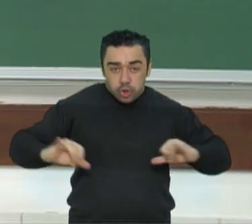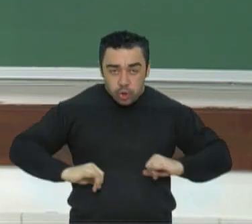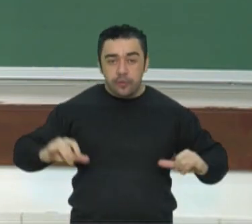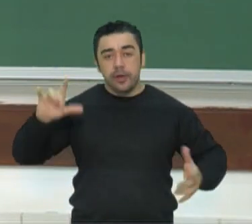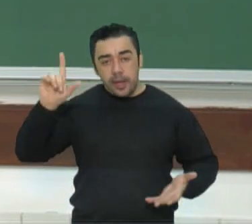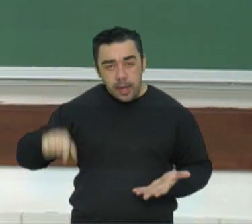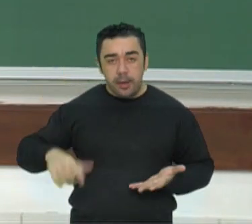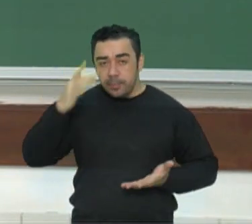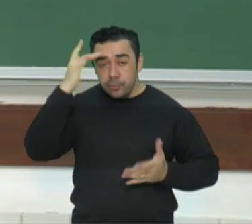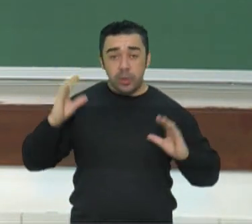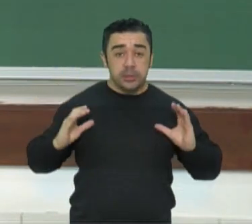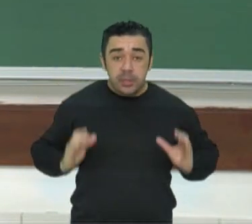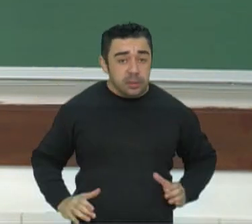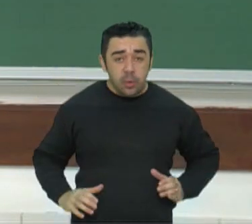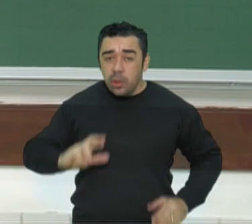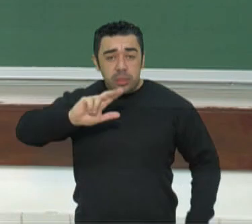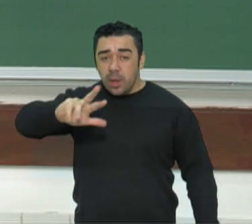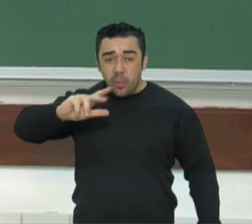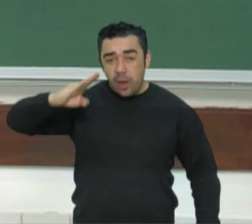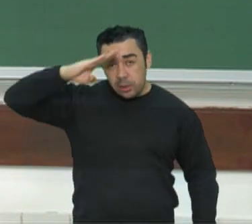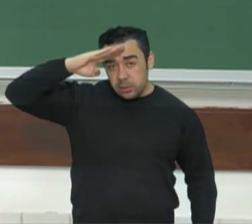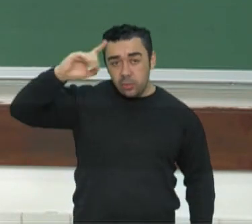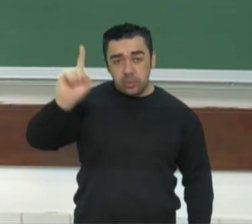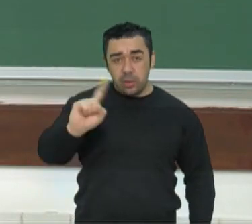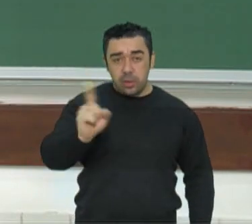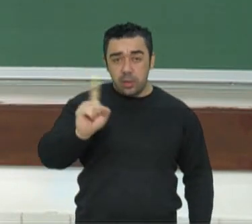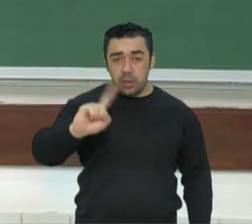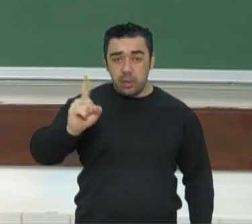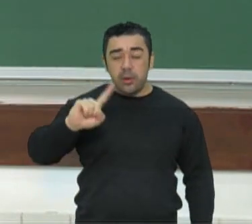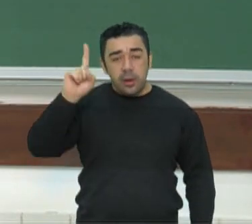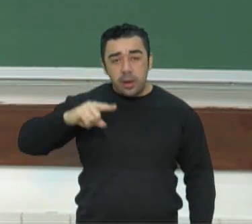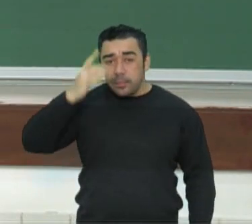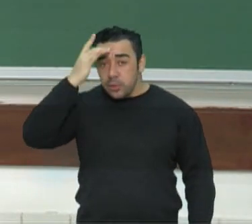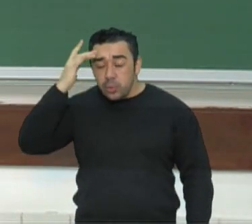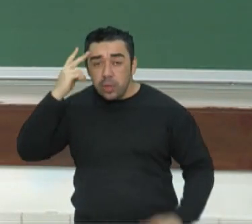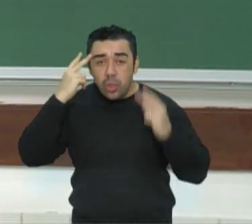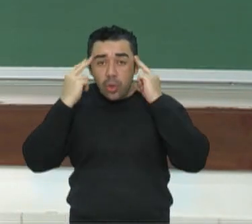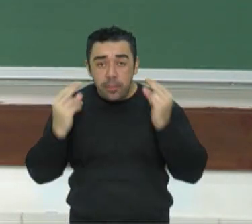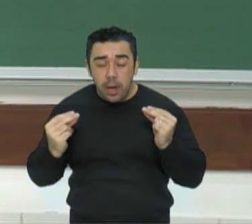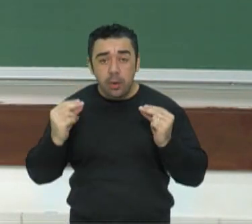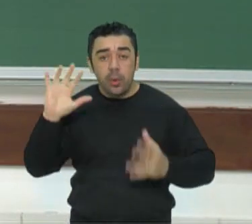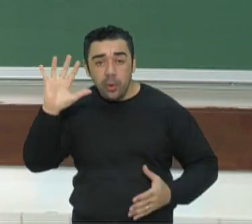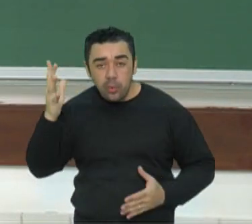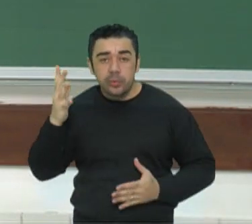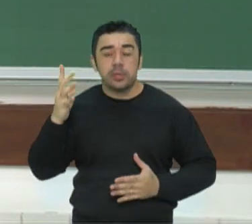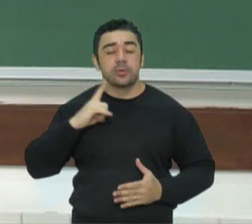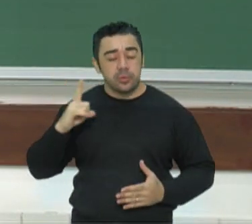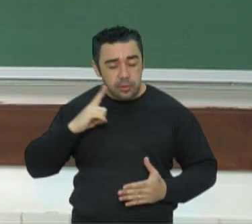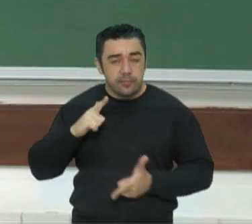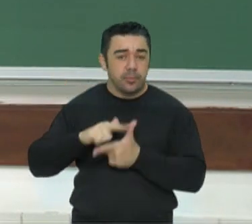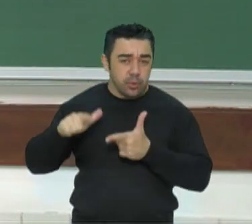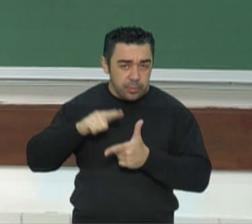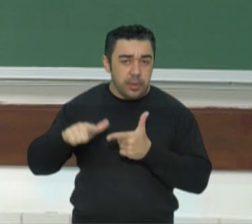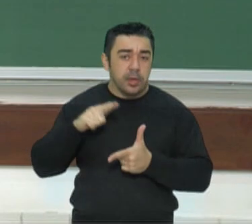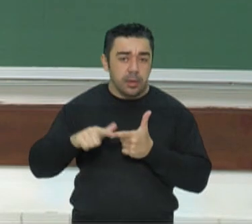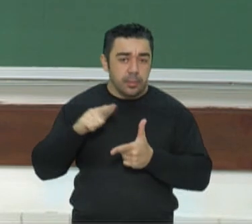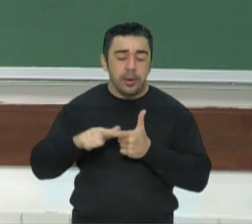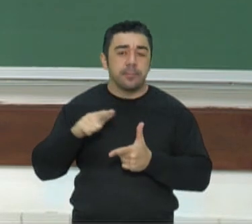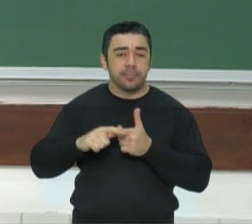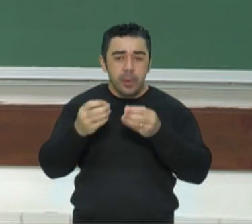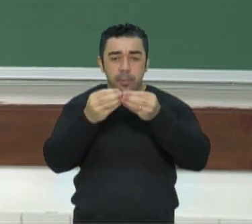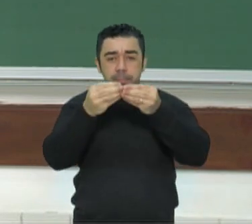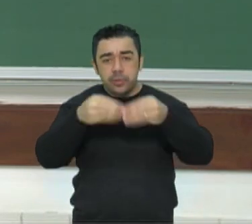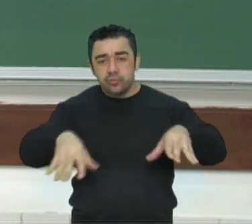não soldados, não faziam parte de exércitos. Então, muitas pessoas foram atingidas pela Segunda Guerra Mundial. Então,